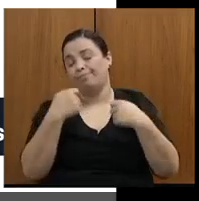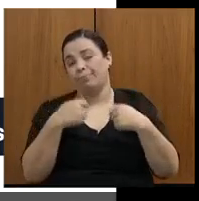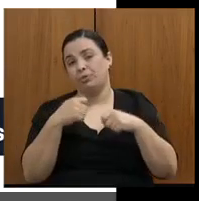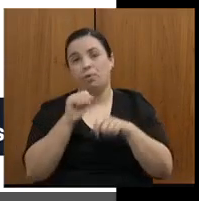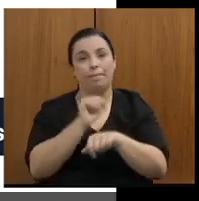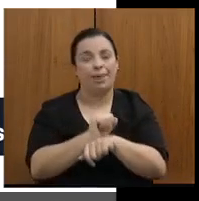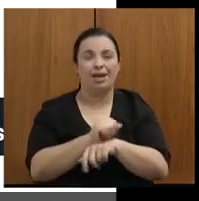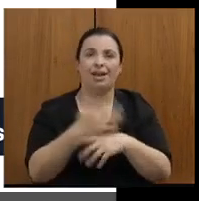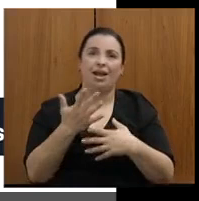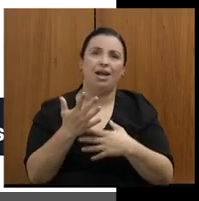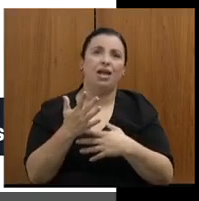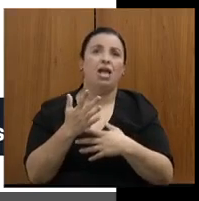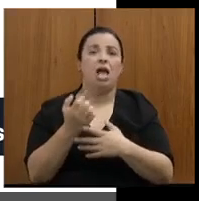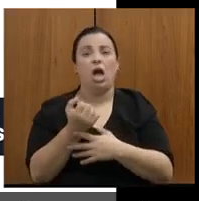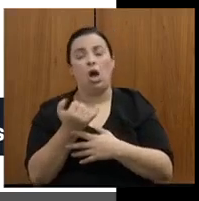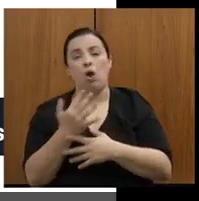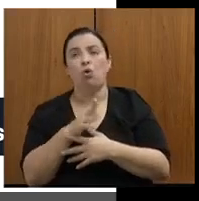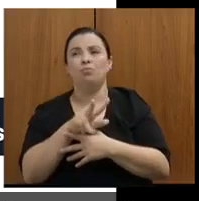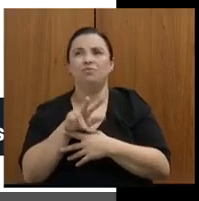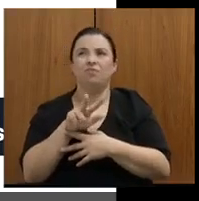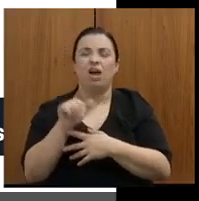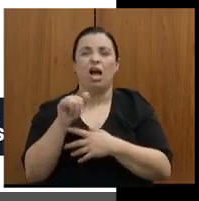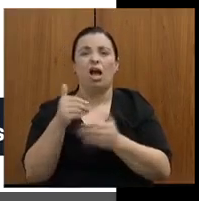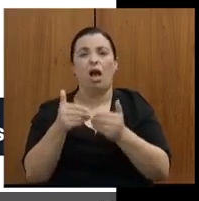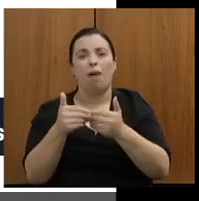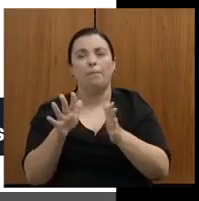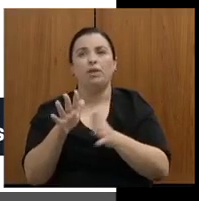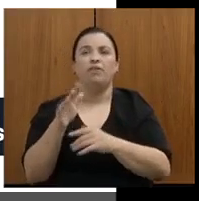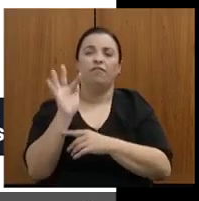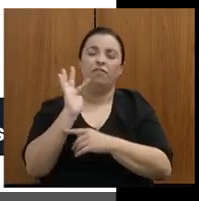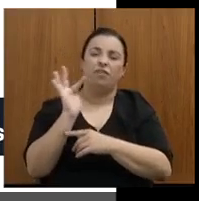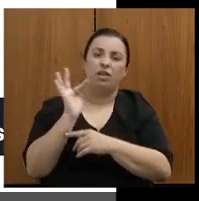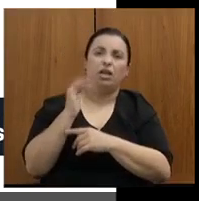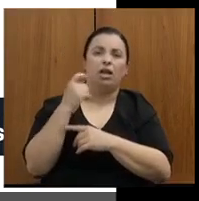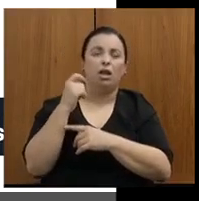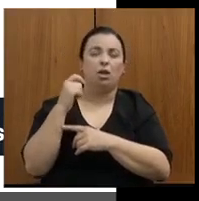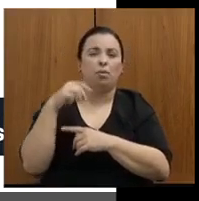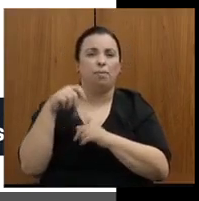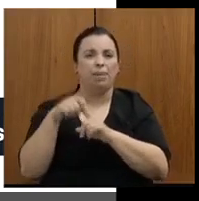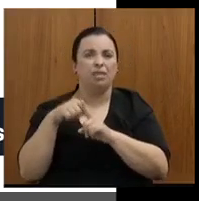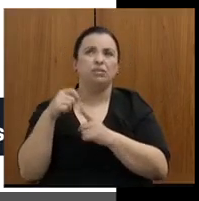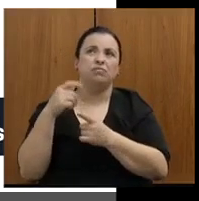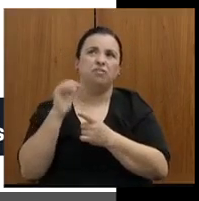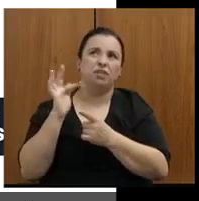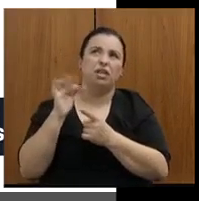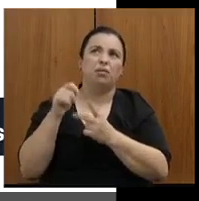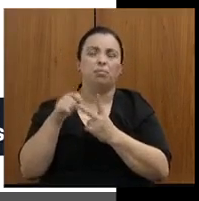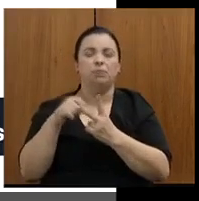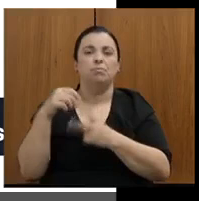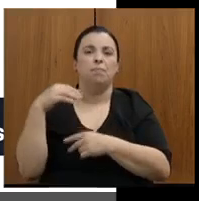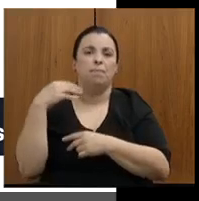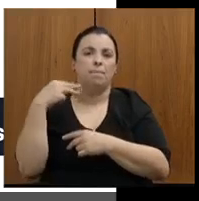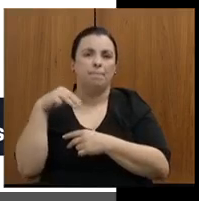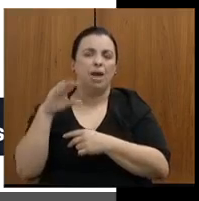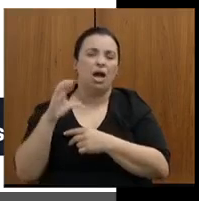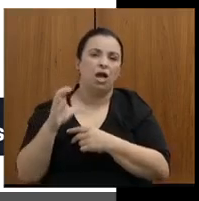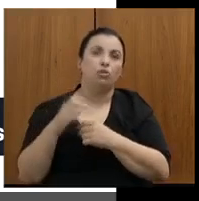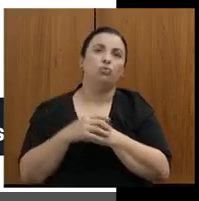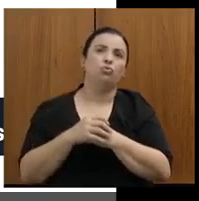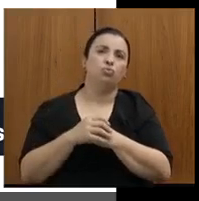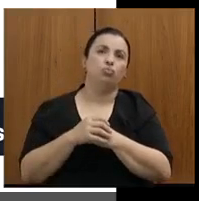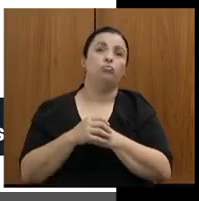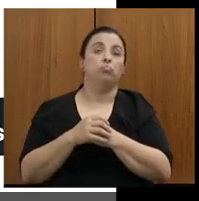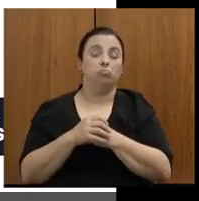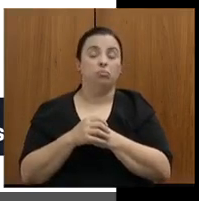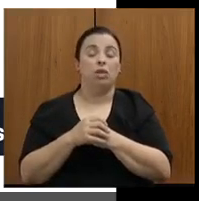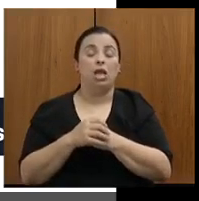Vamos iniciar já em fevereiro, março. Mas é um trabalho que foi feito, um trabalho grande do